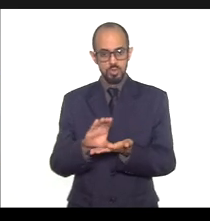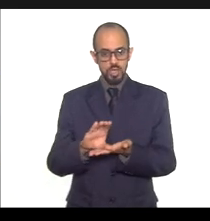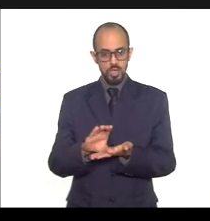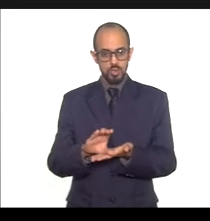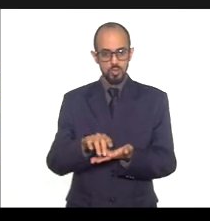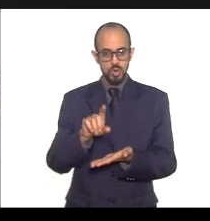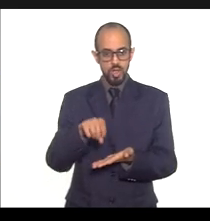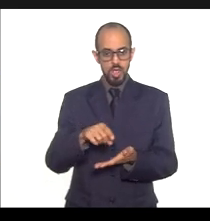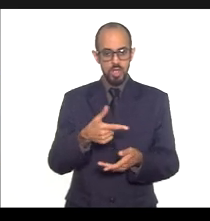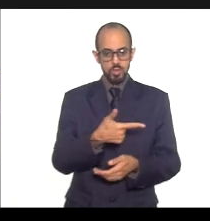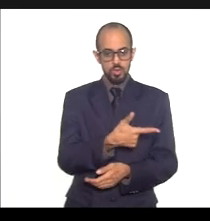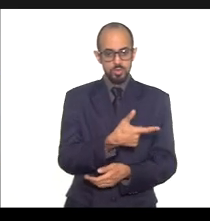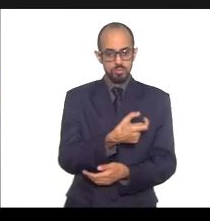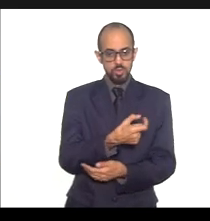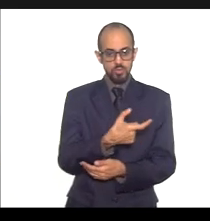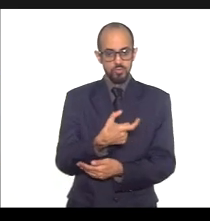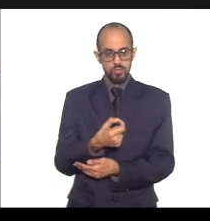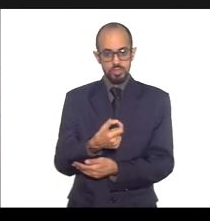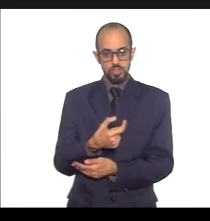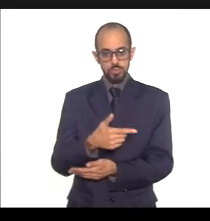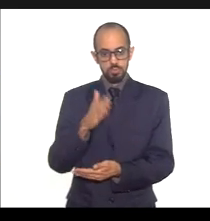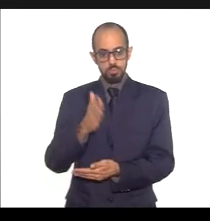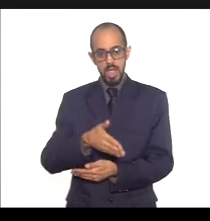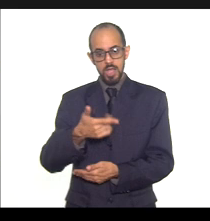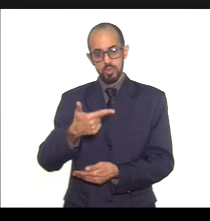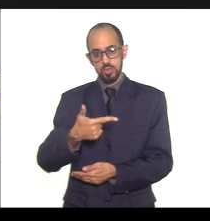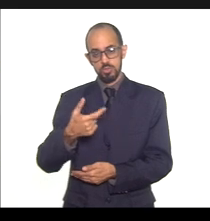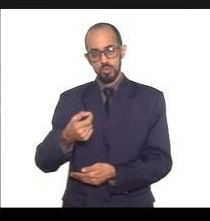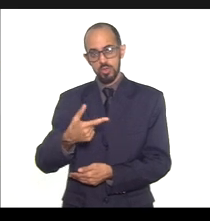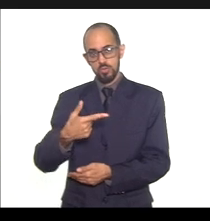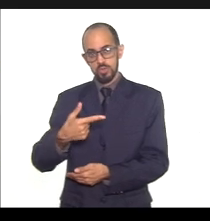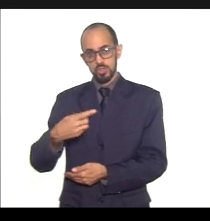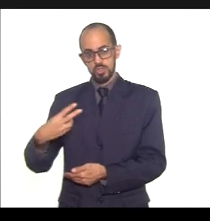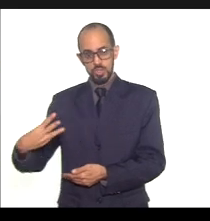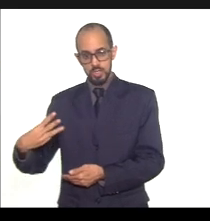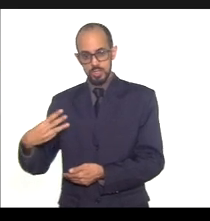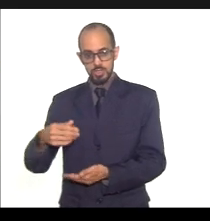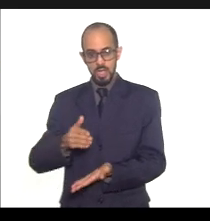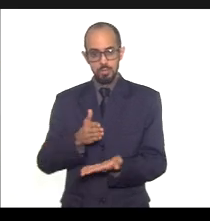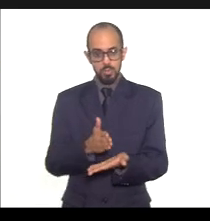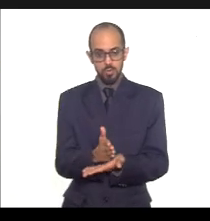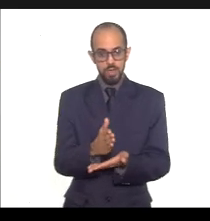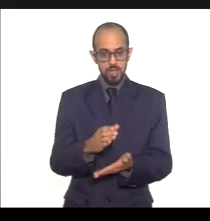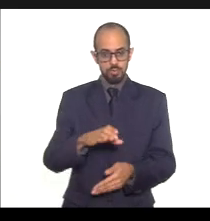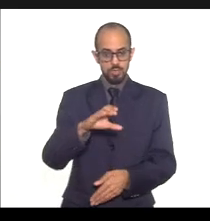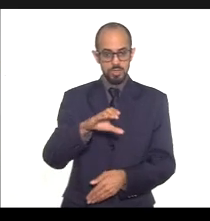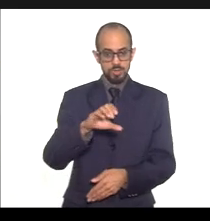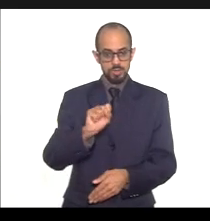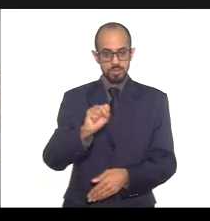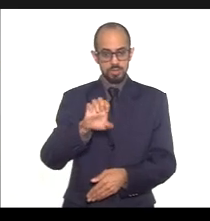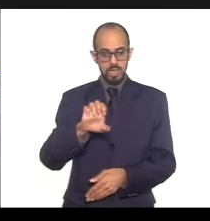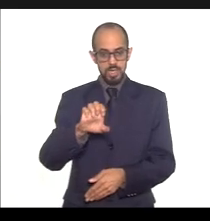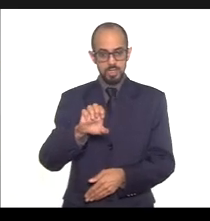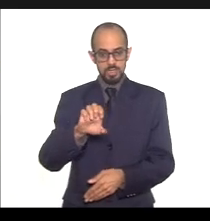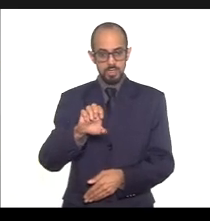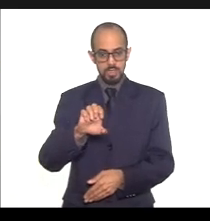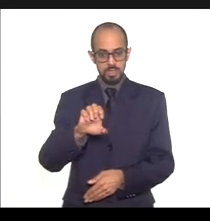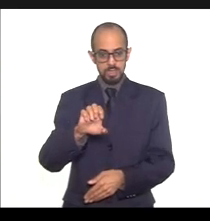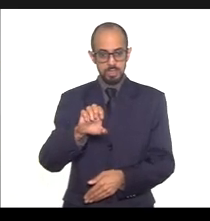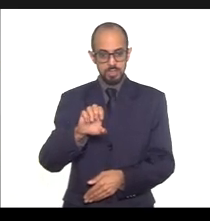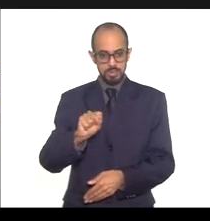-2023, aprovada pela Deliberação SES nº 220, de 11 de fevereiro de 2020.